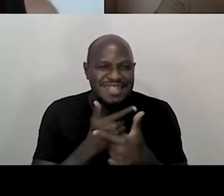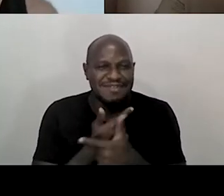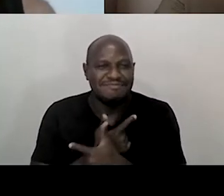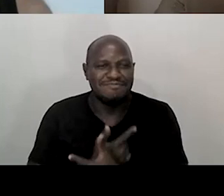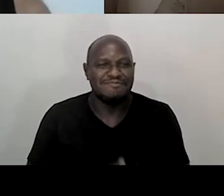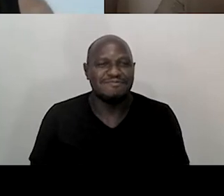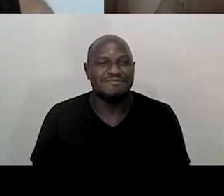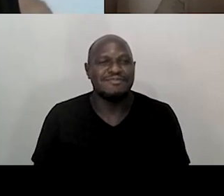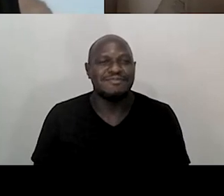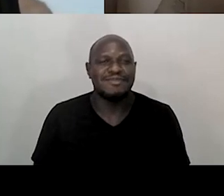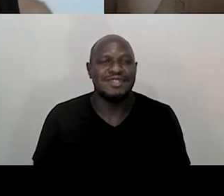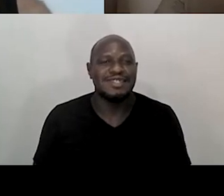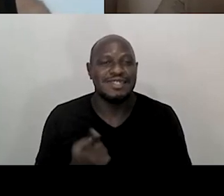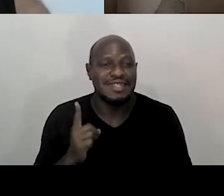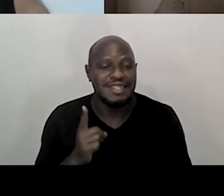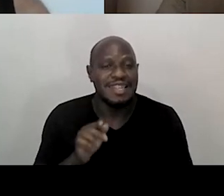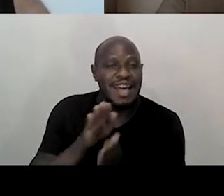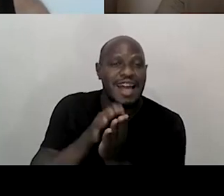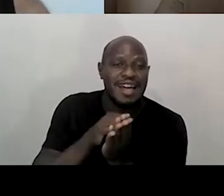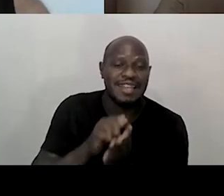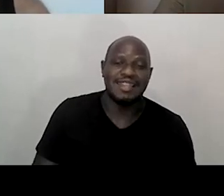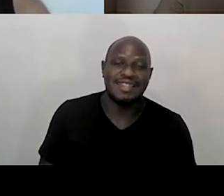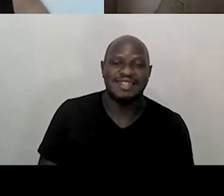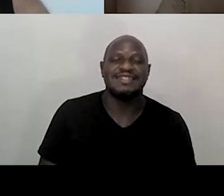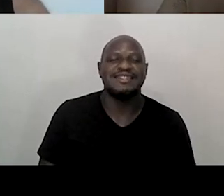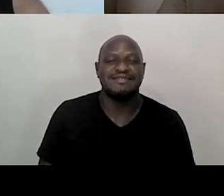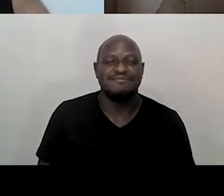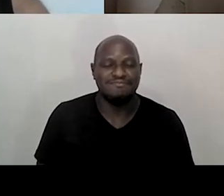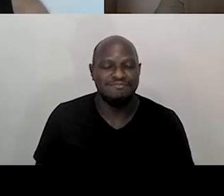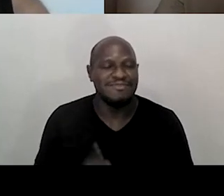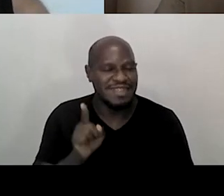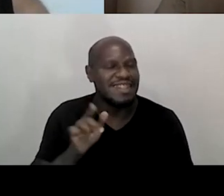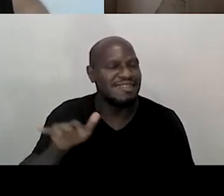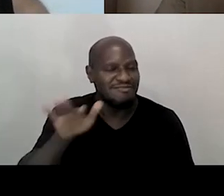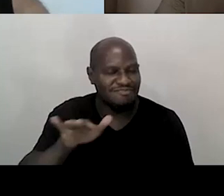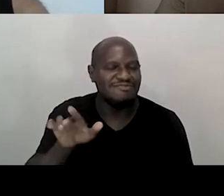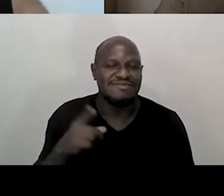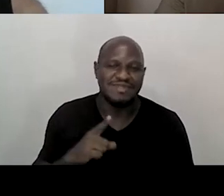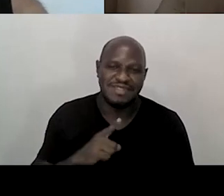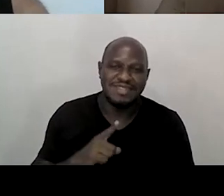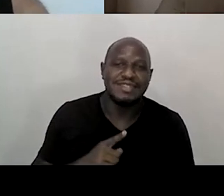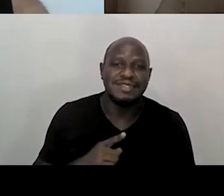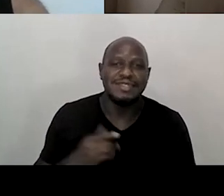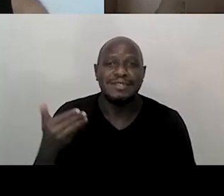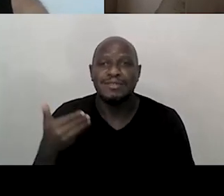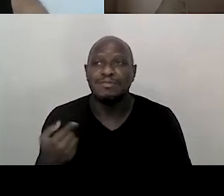E Arius, que está no Recife, está lá em Recife, que também já traz também para a gente